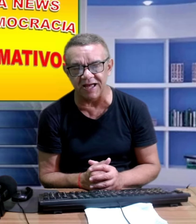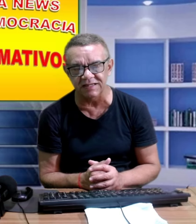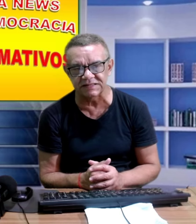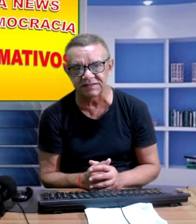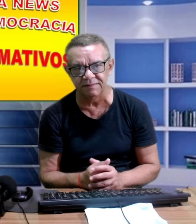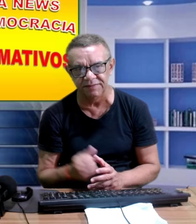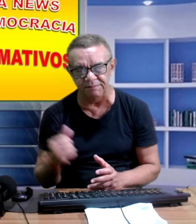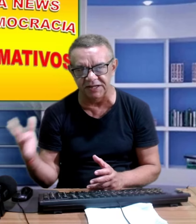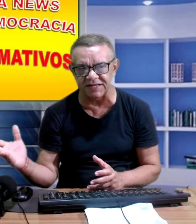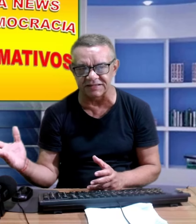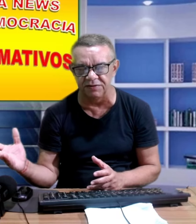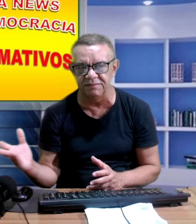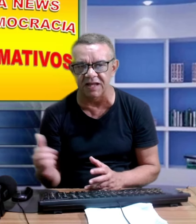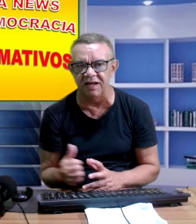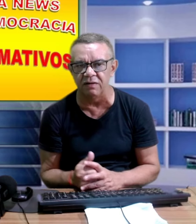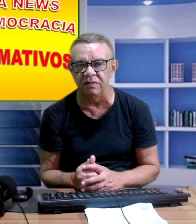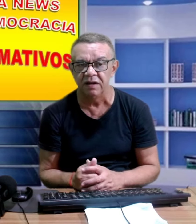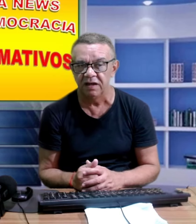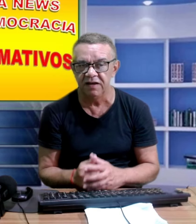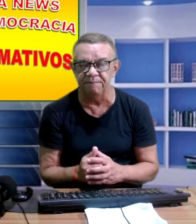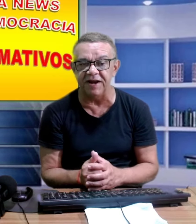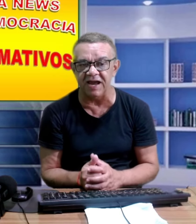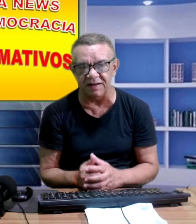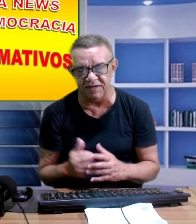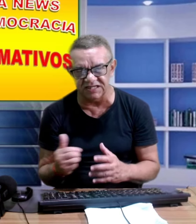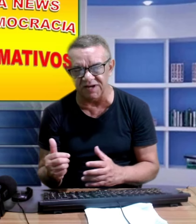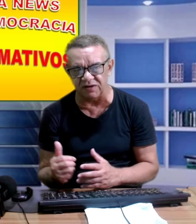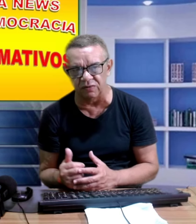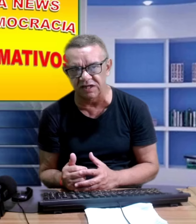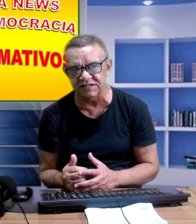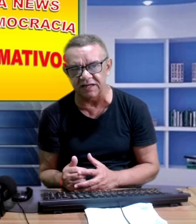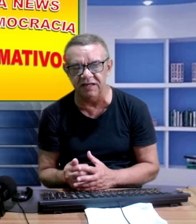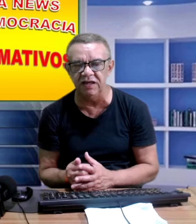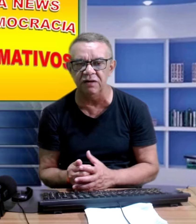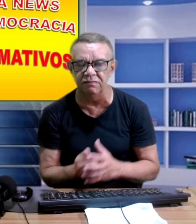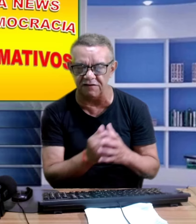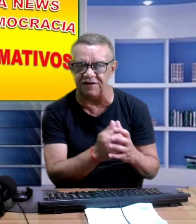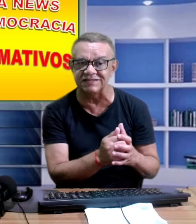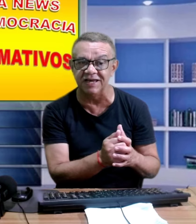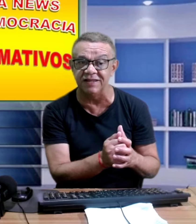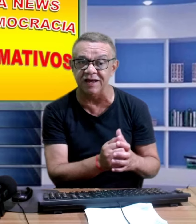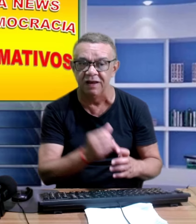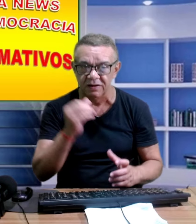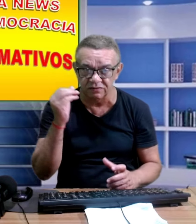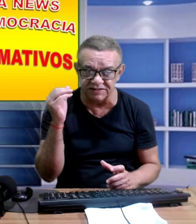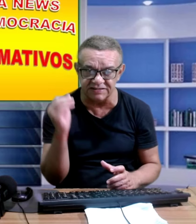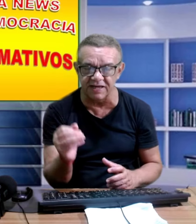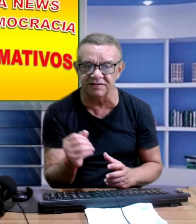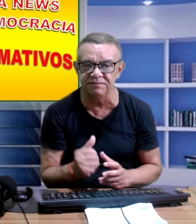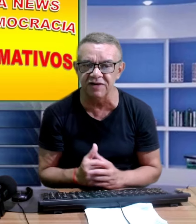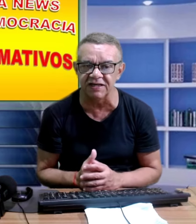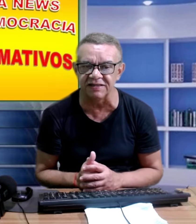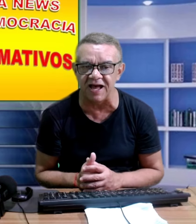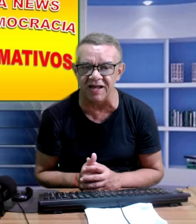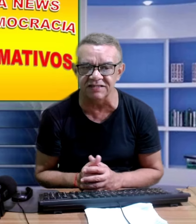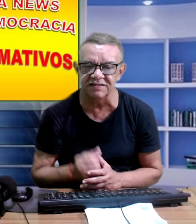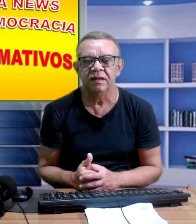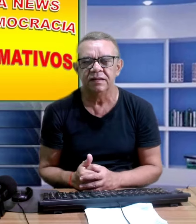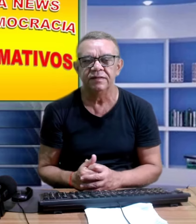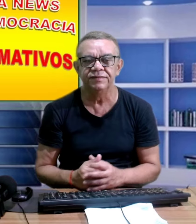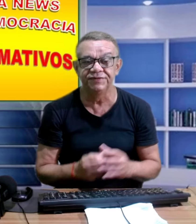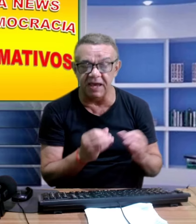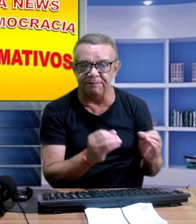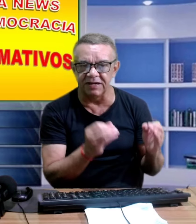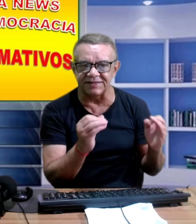hectares De plantação de melão Emprega a mesma coisa Que uma fazenda Com 600 mil hectares